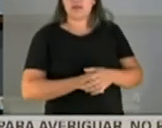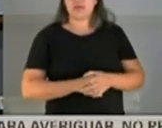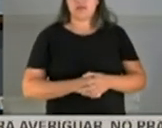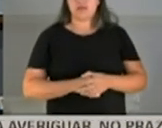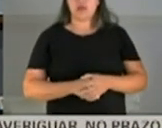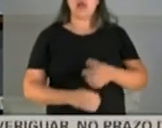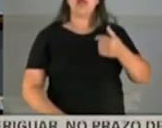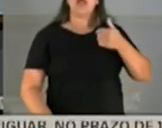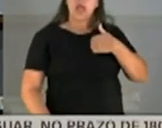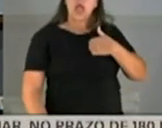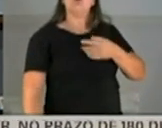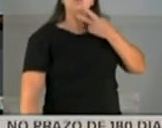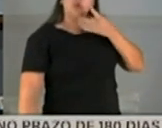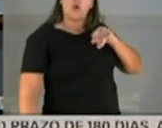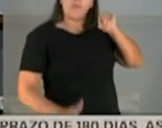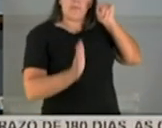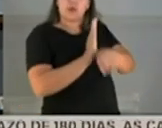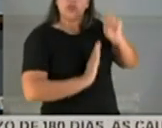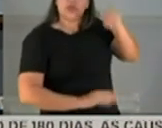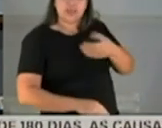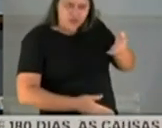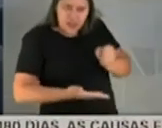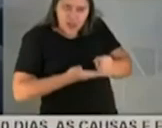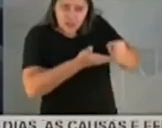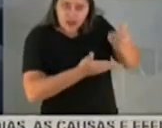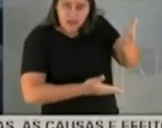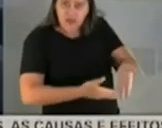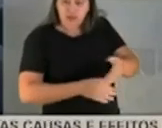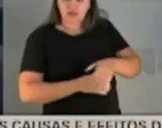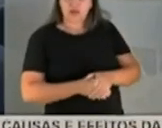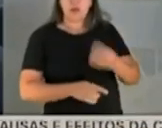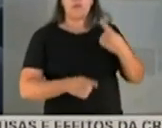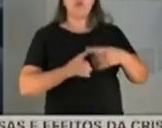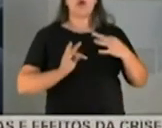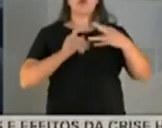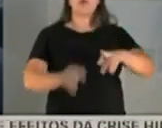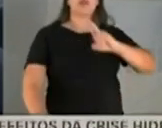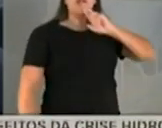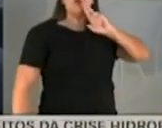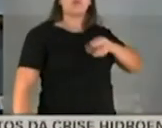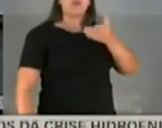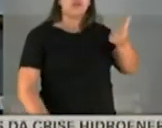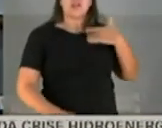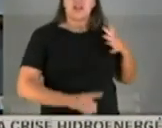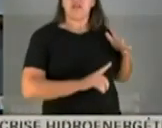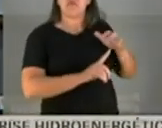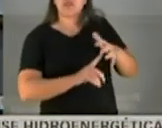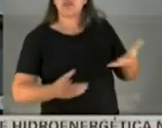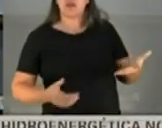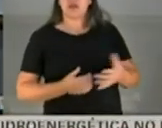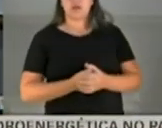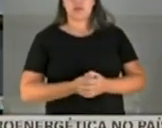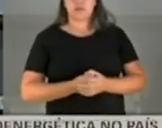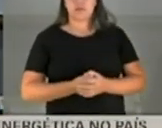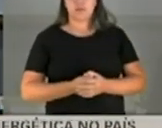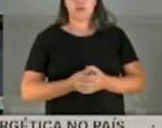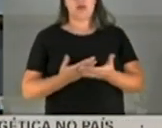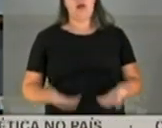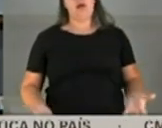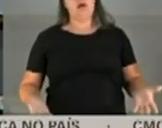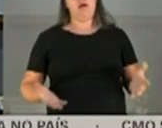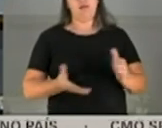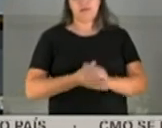Eu estou, sim, perguntando para a Exª se você era auxiliar. Porque tudo que ela responde, vocês querem se meter? Ora.